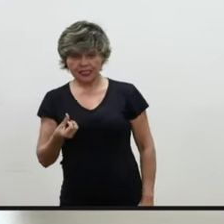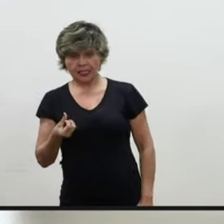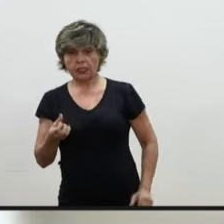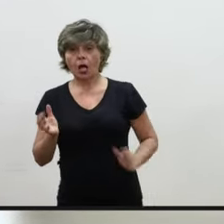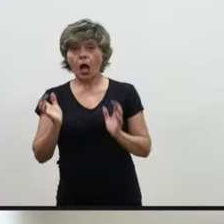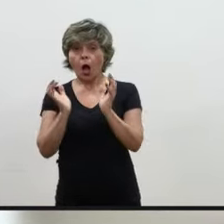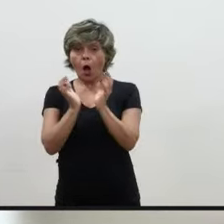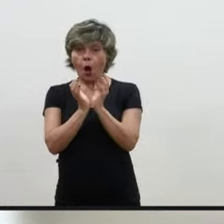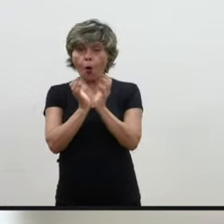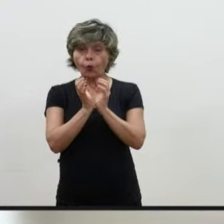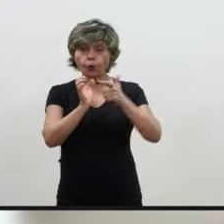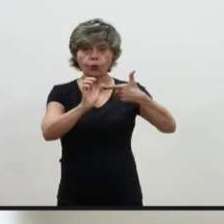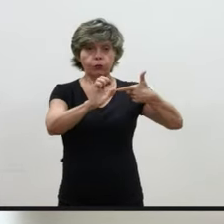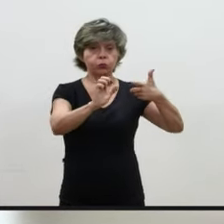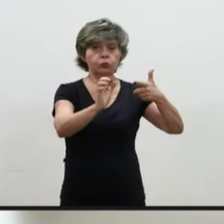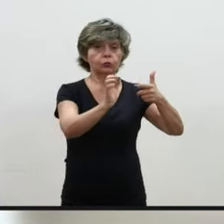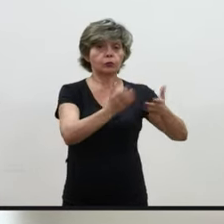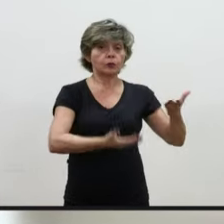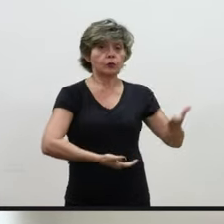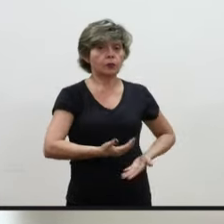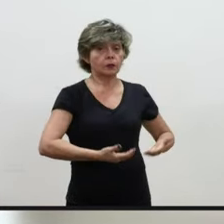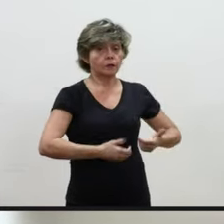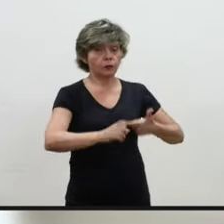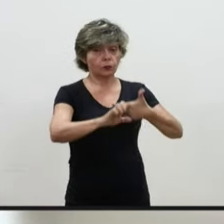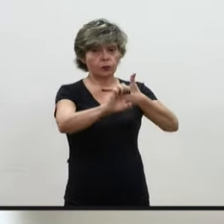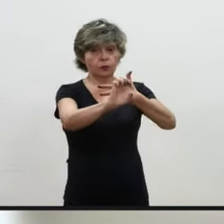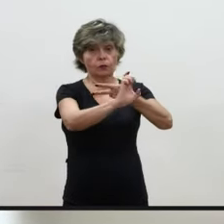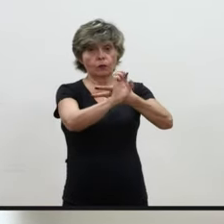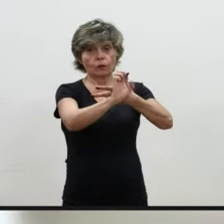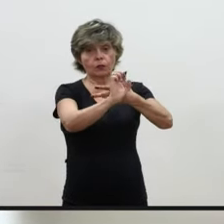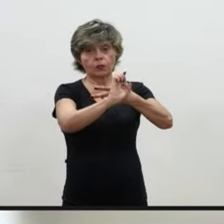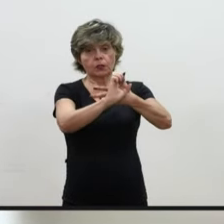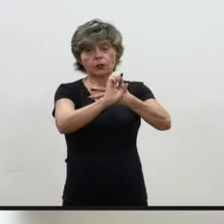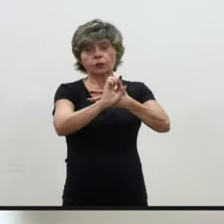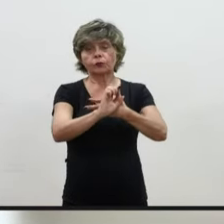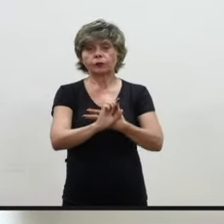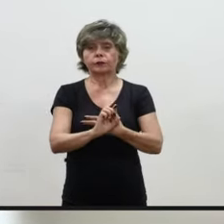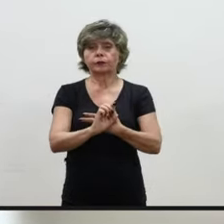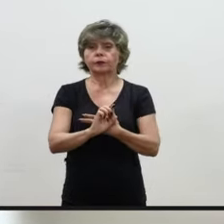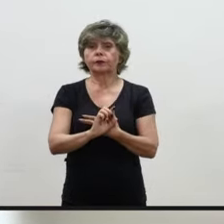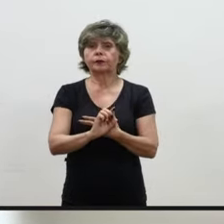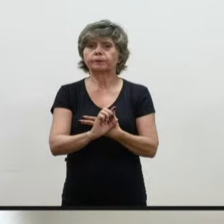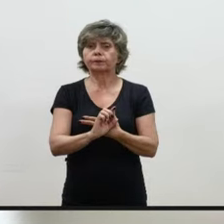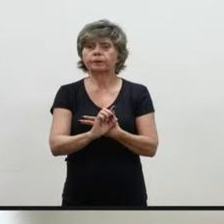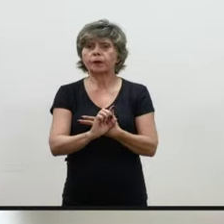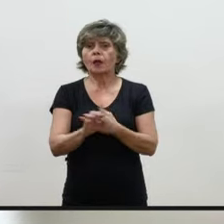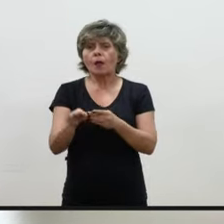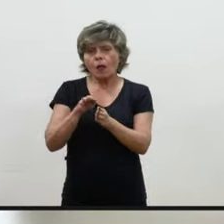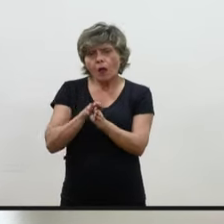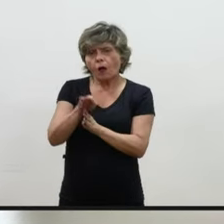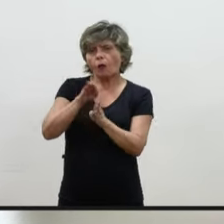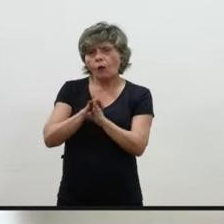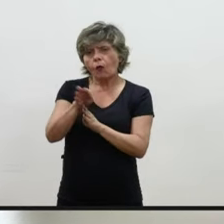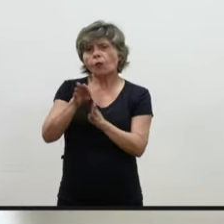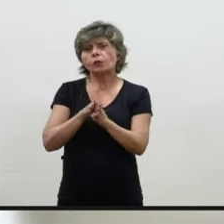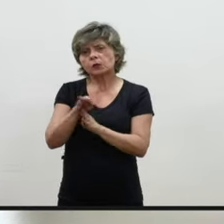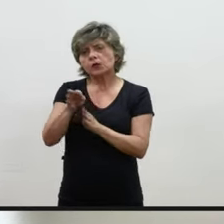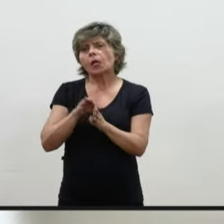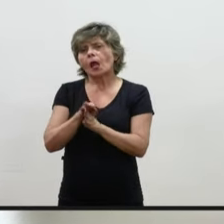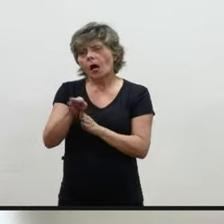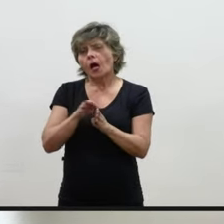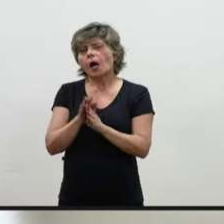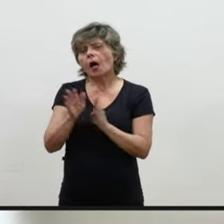Executivo e fazer o alerta porque foi verificado que foi dado ao